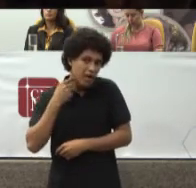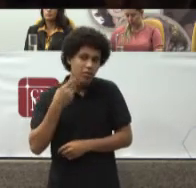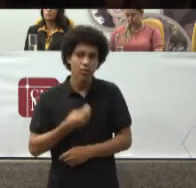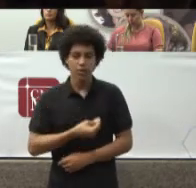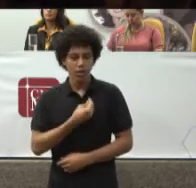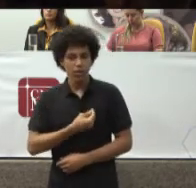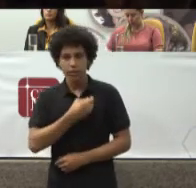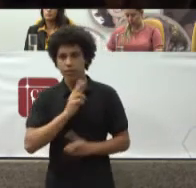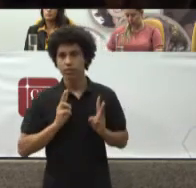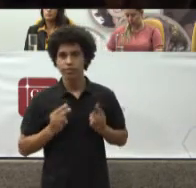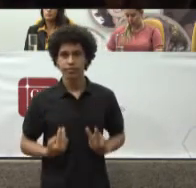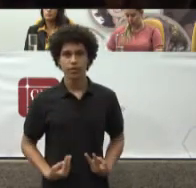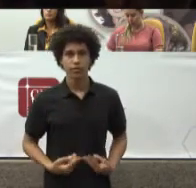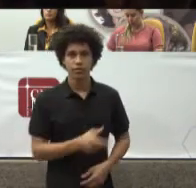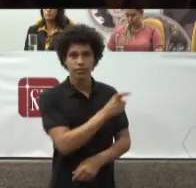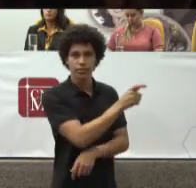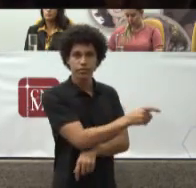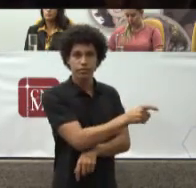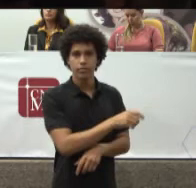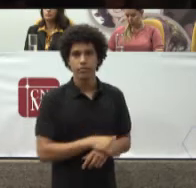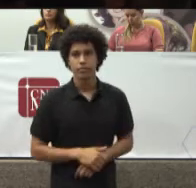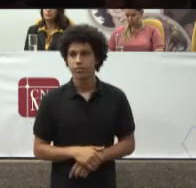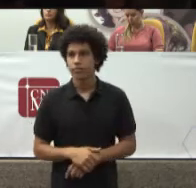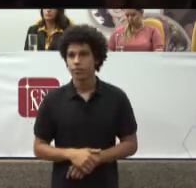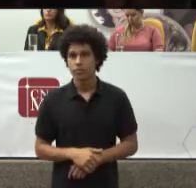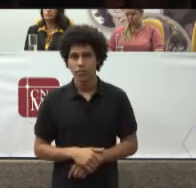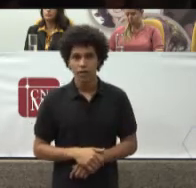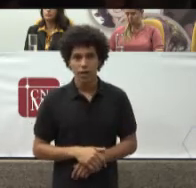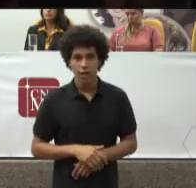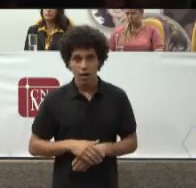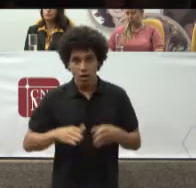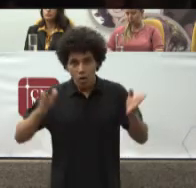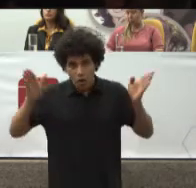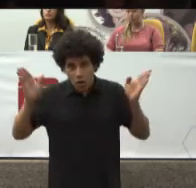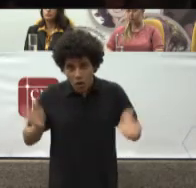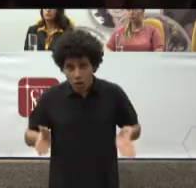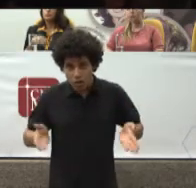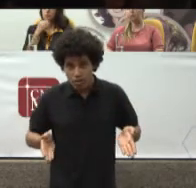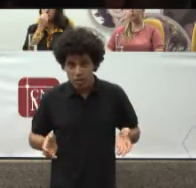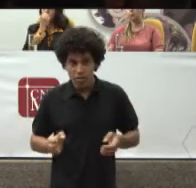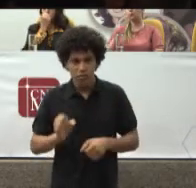Há hoje No Estado Do Rio Grande Do Sul